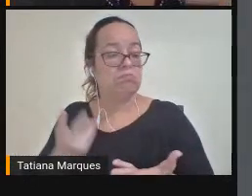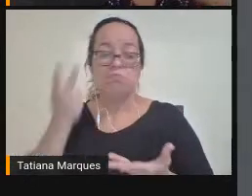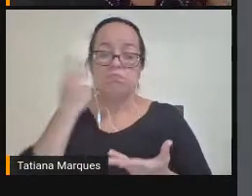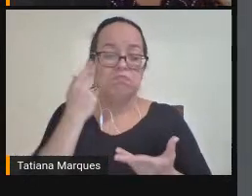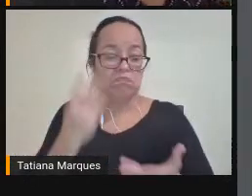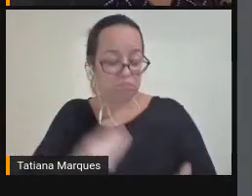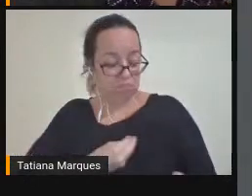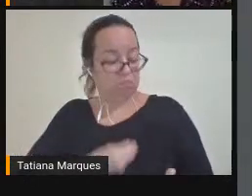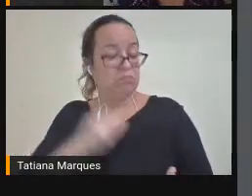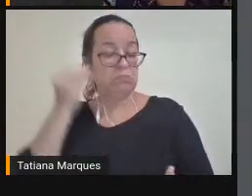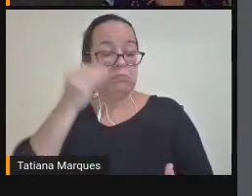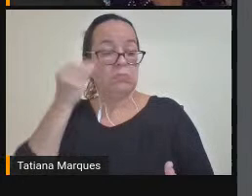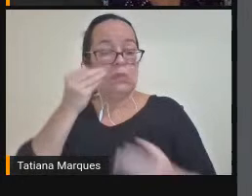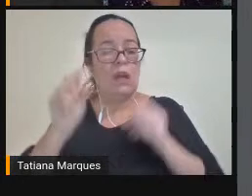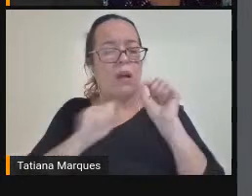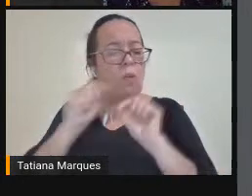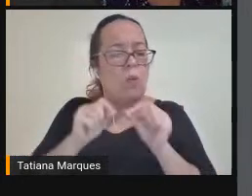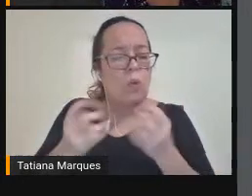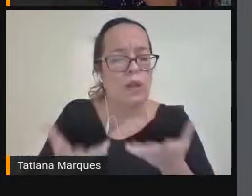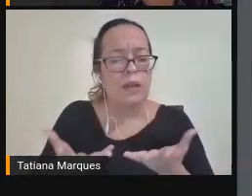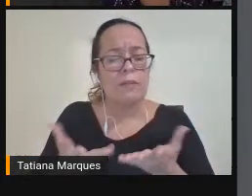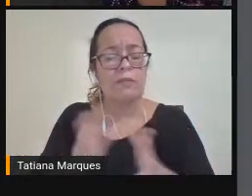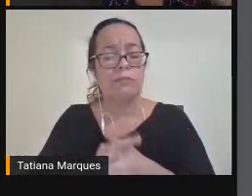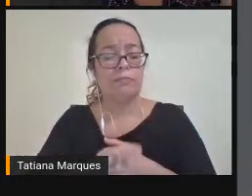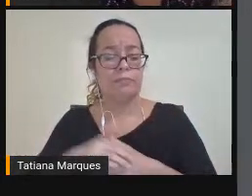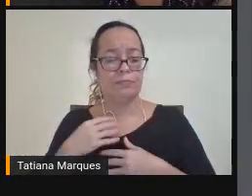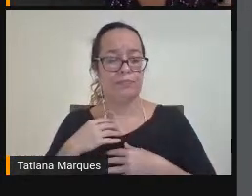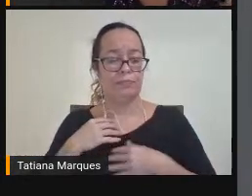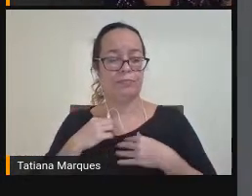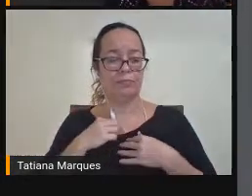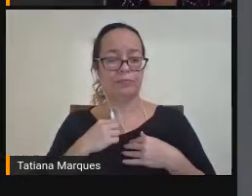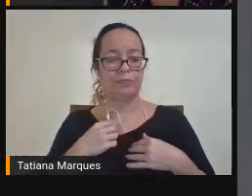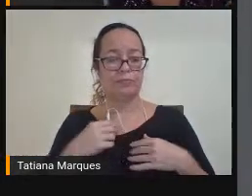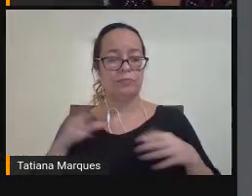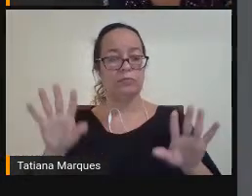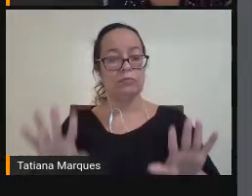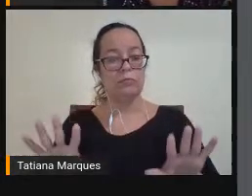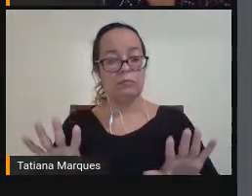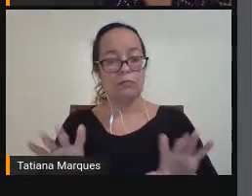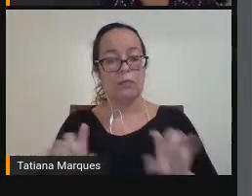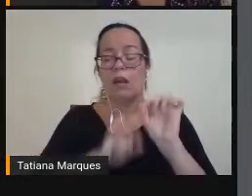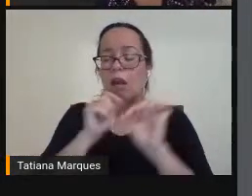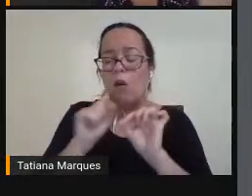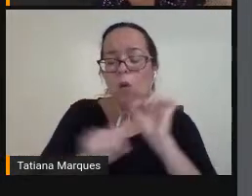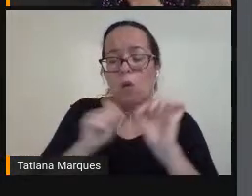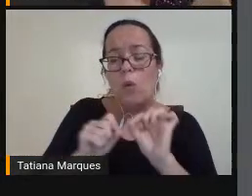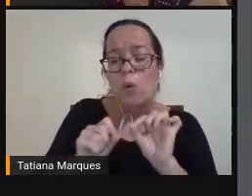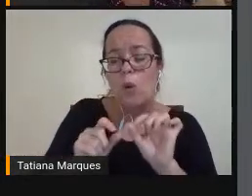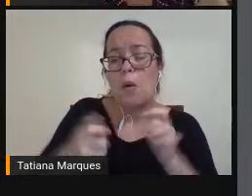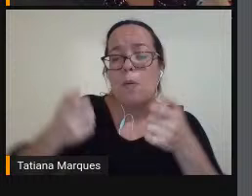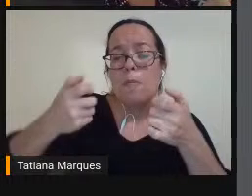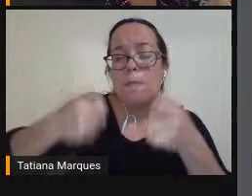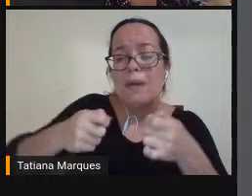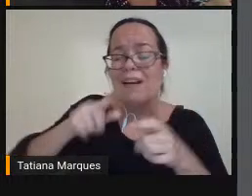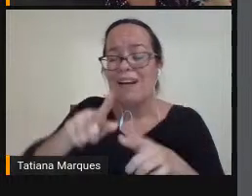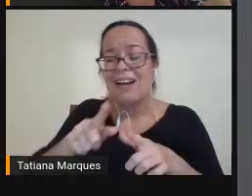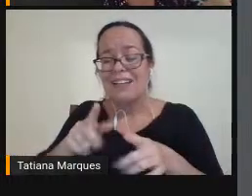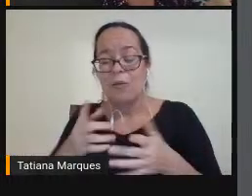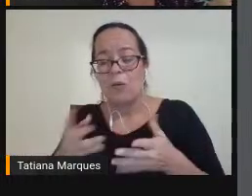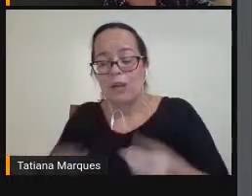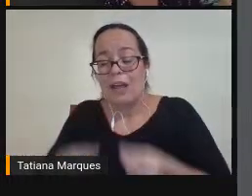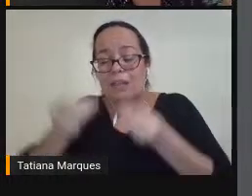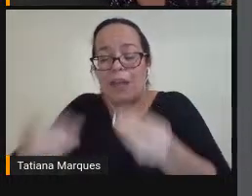E essa Experiência Muitas vezes Para esses sujeitos Tem sido Muito restrita